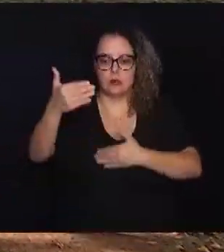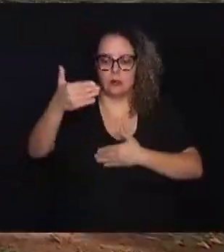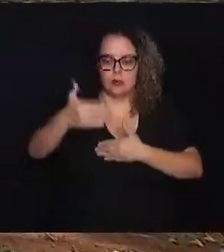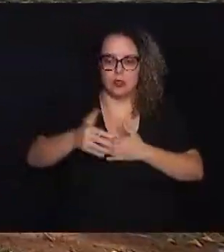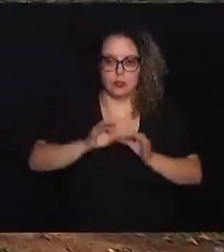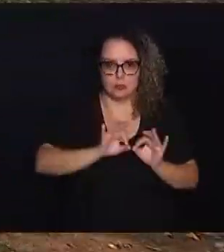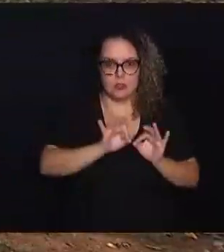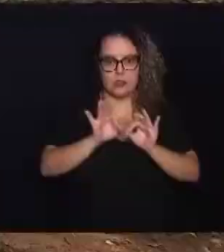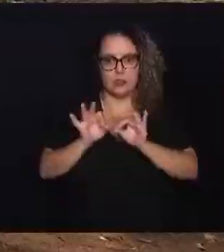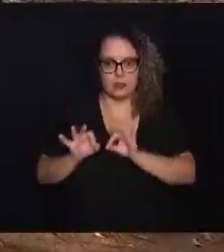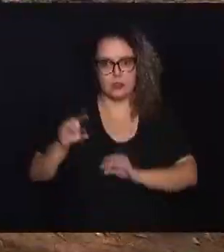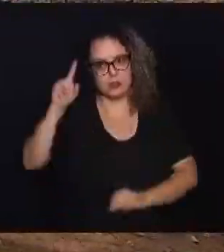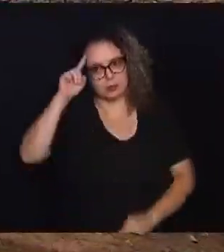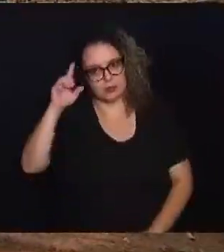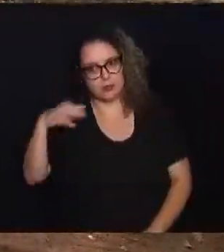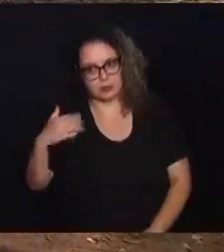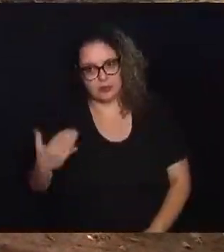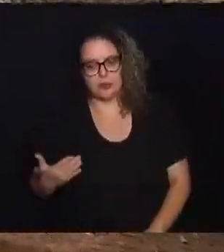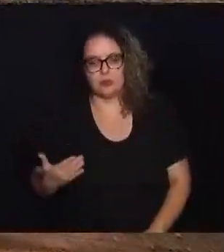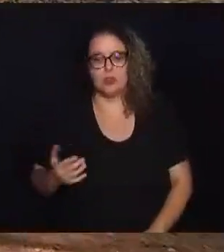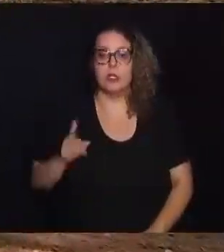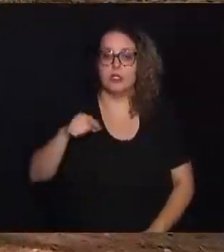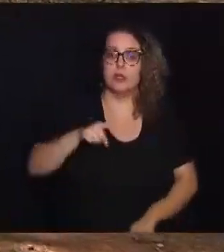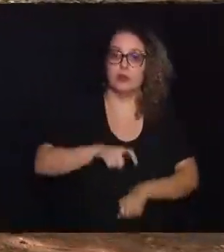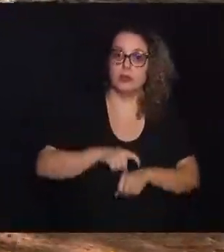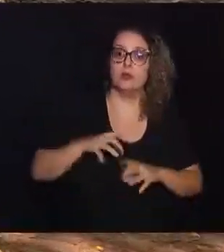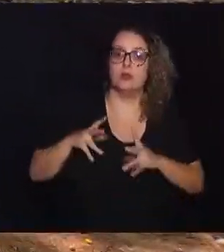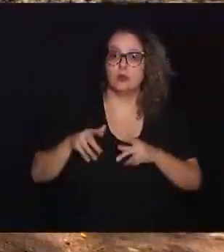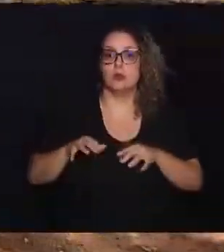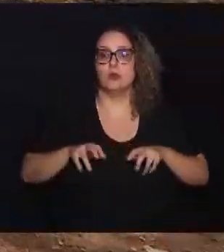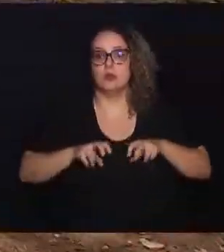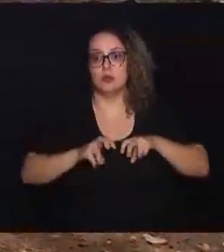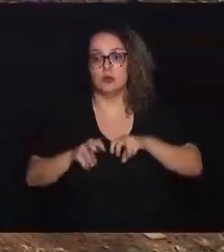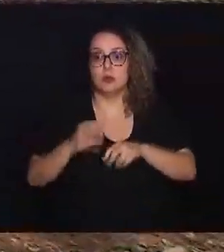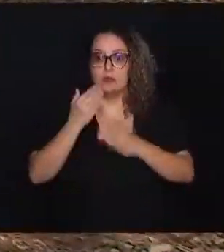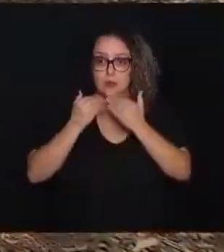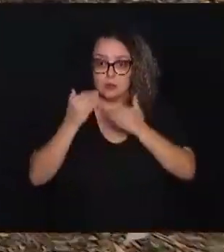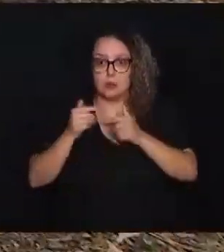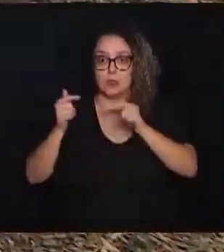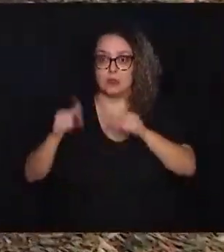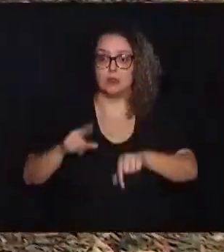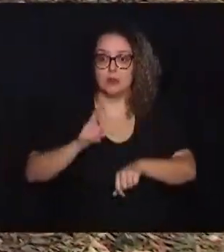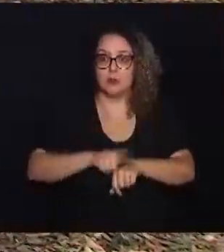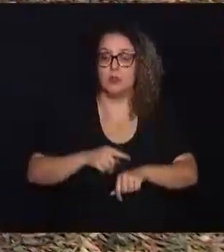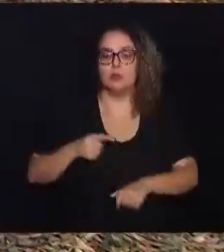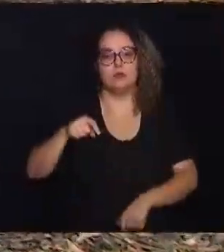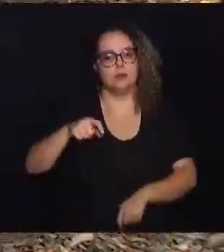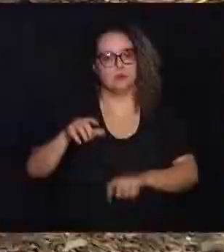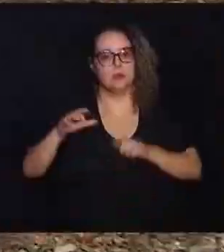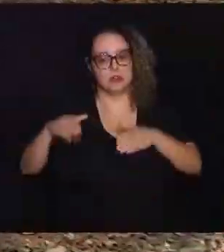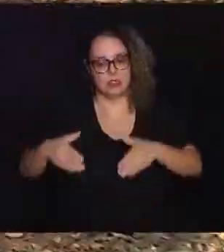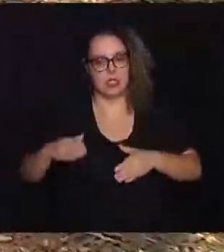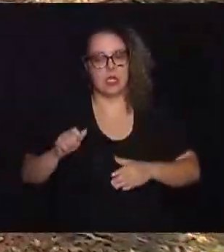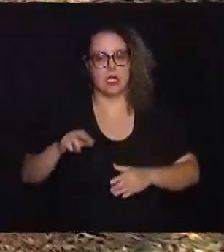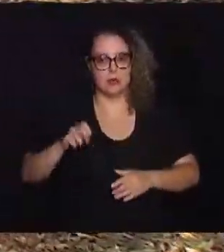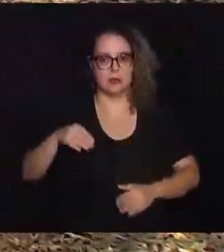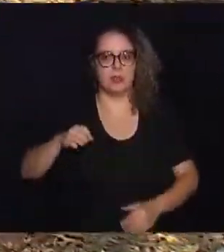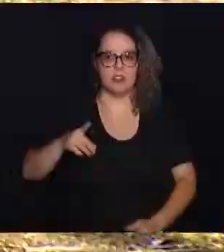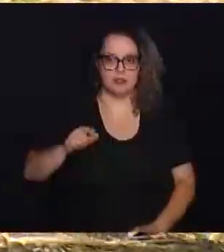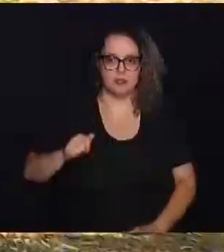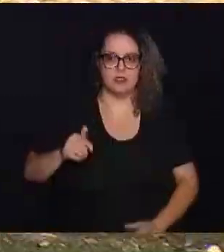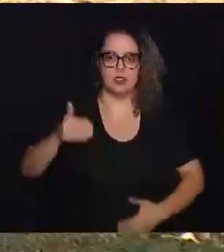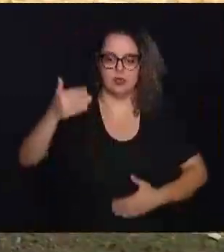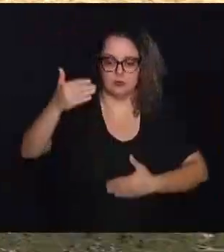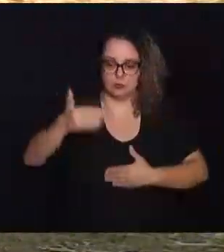nessa armadilha, a gente vai monitorando isso todo dia, e a partir do momento que todo o grupo passa a se alimentar no mesmo horário nessa armadilha,